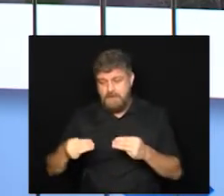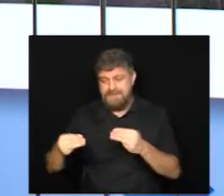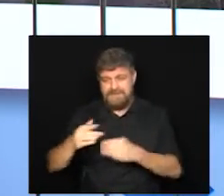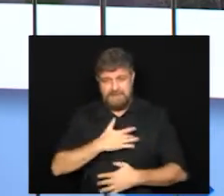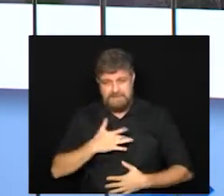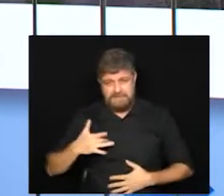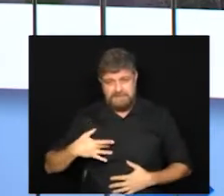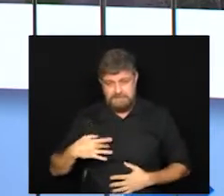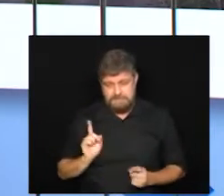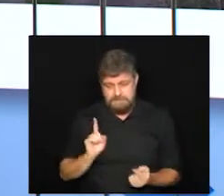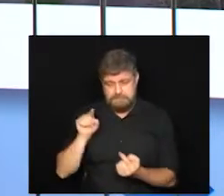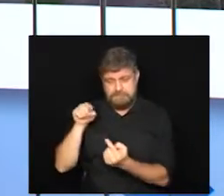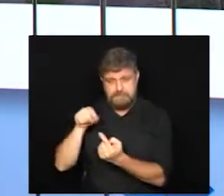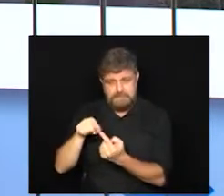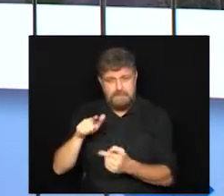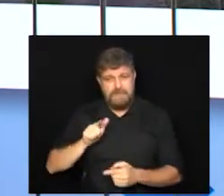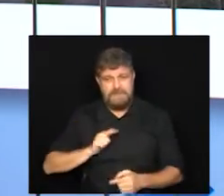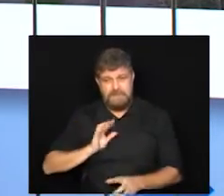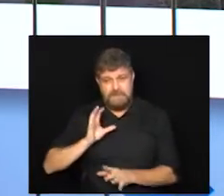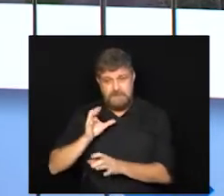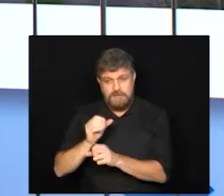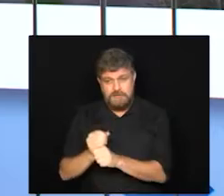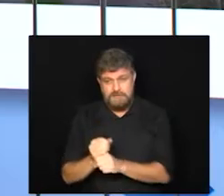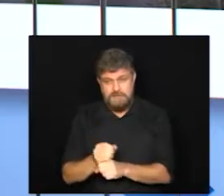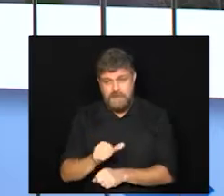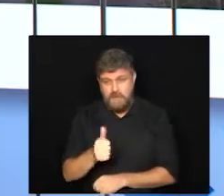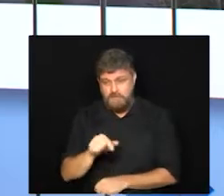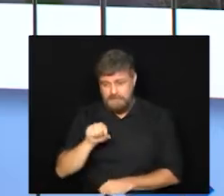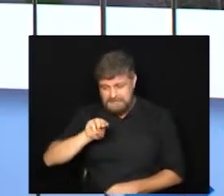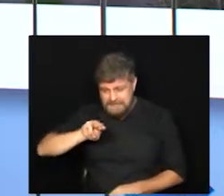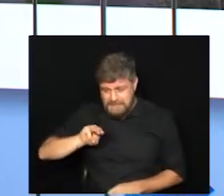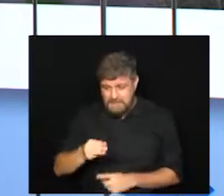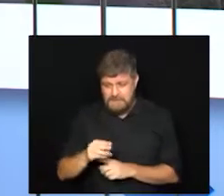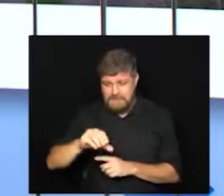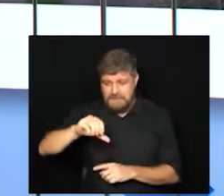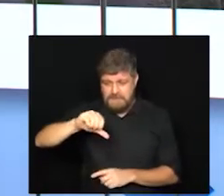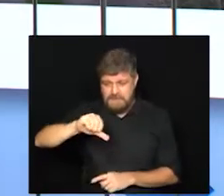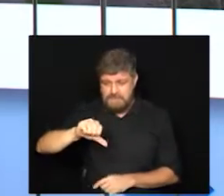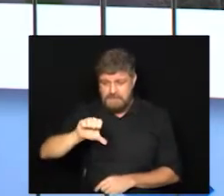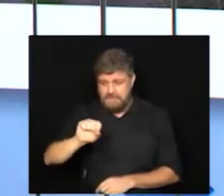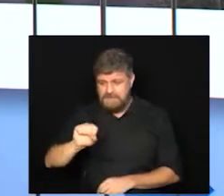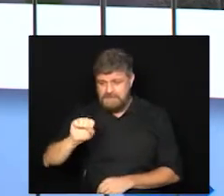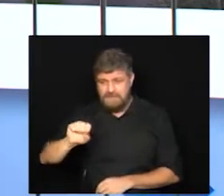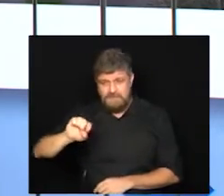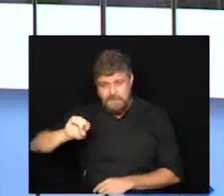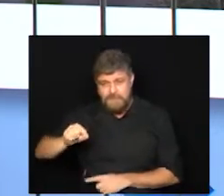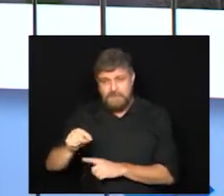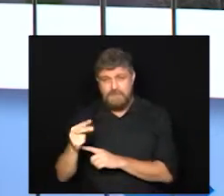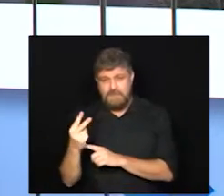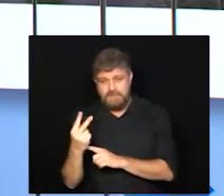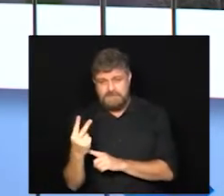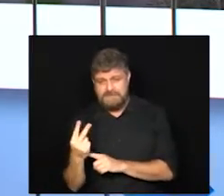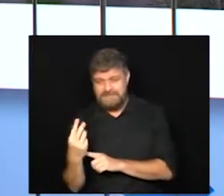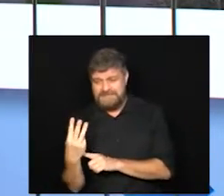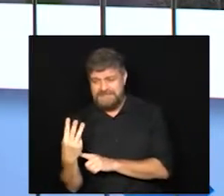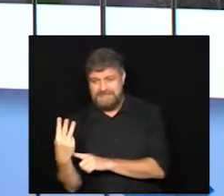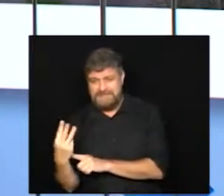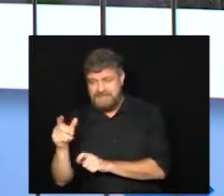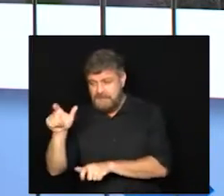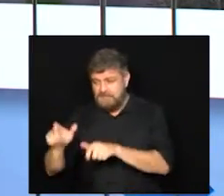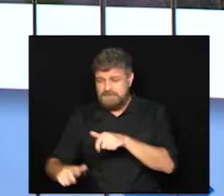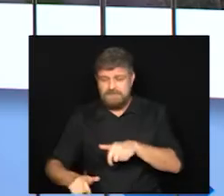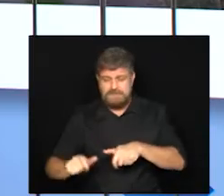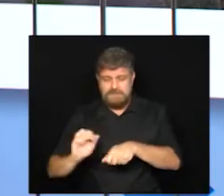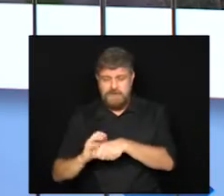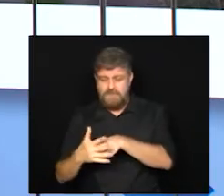Saúde, o país soma 11.988.233 casos